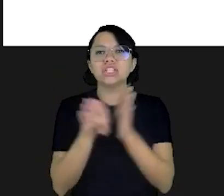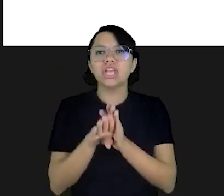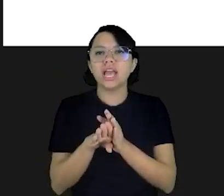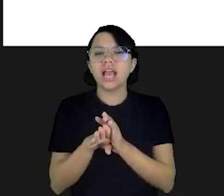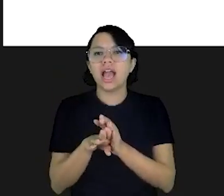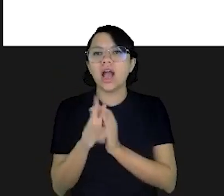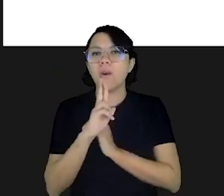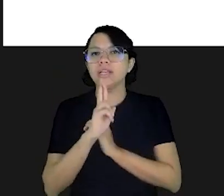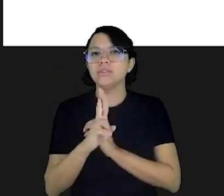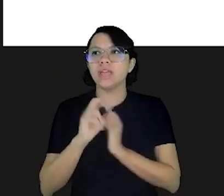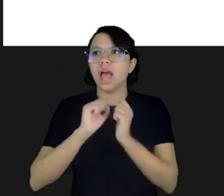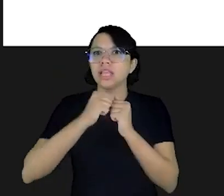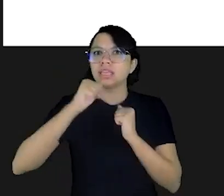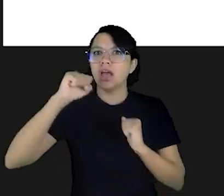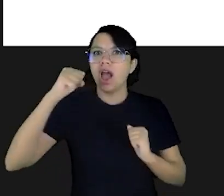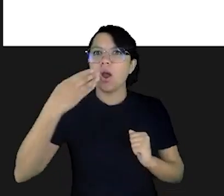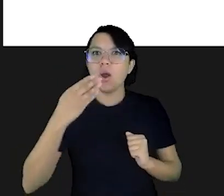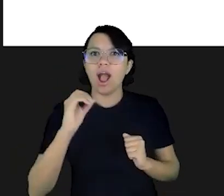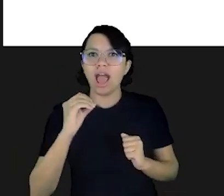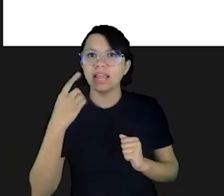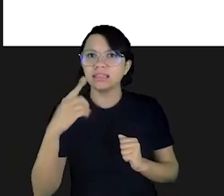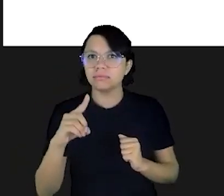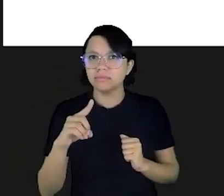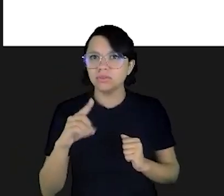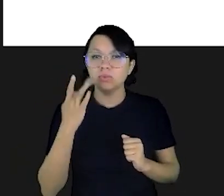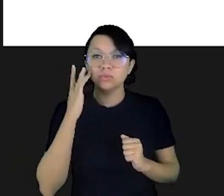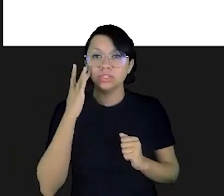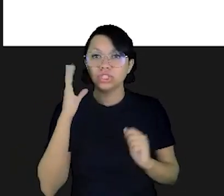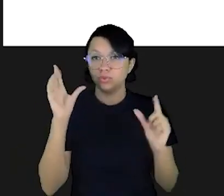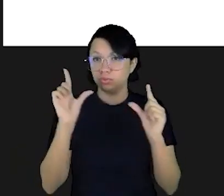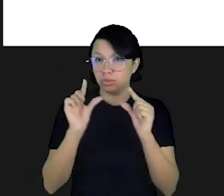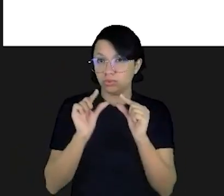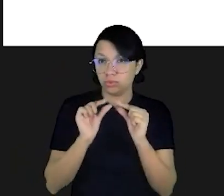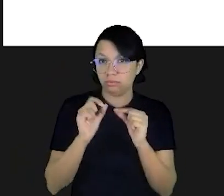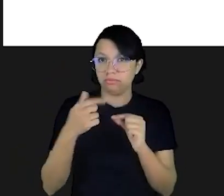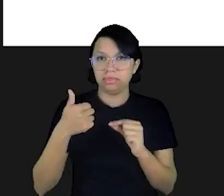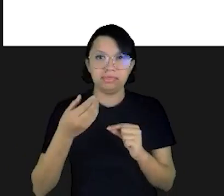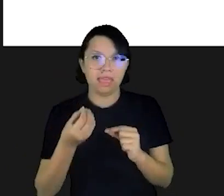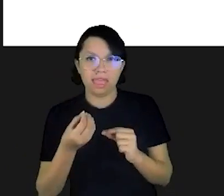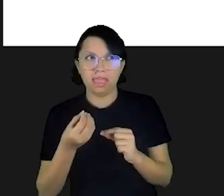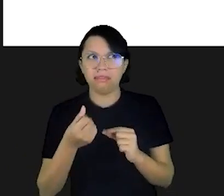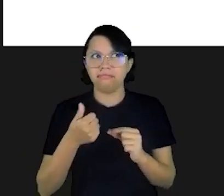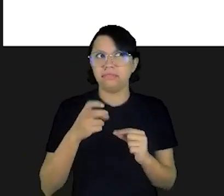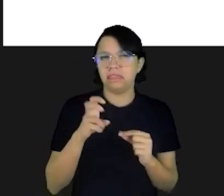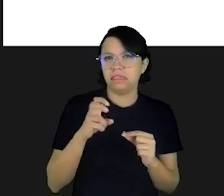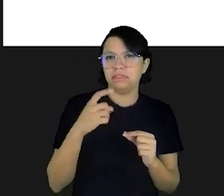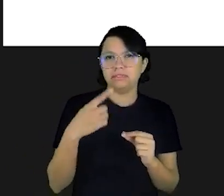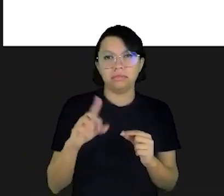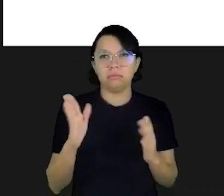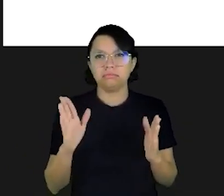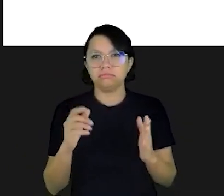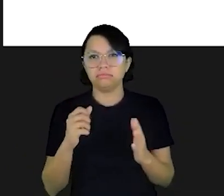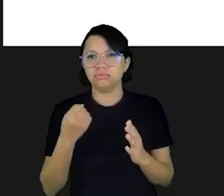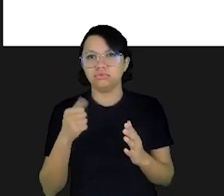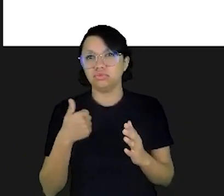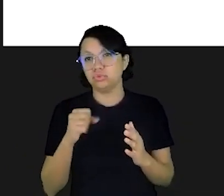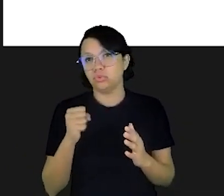chegar a um valor assim tão elevado? Quarenta mil? Você achava que ele ia ficar ali na casa dos dez? Quinze, dezoito mil?